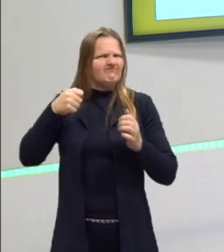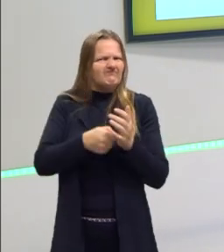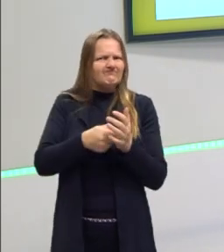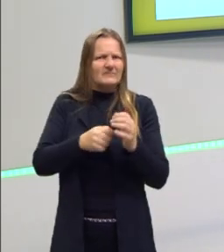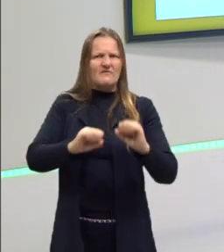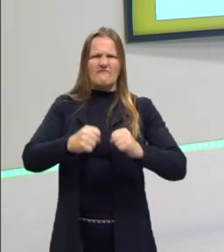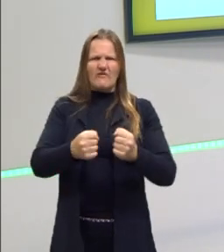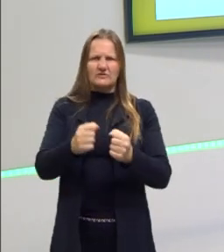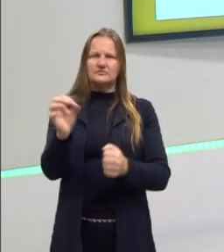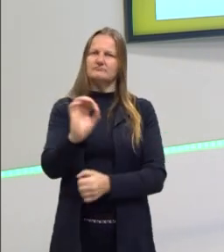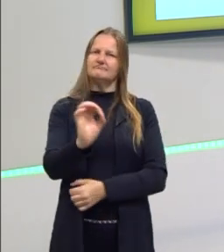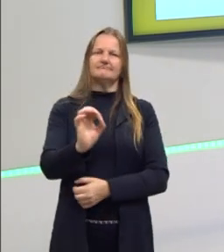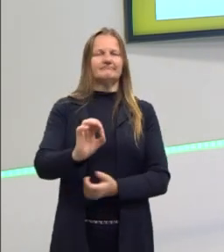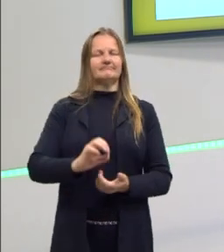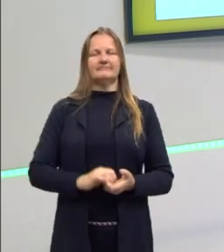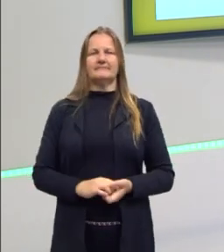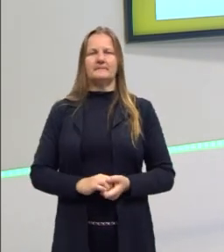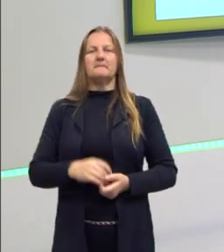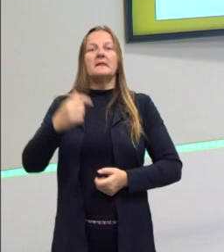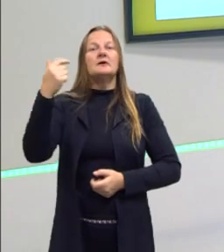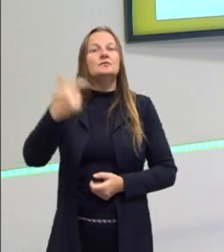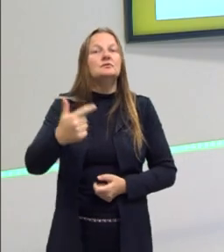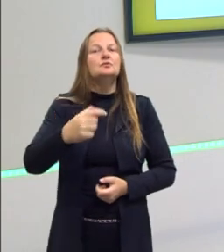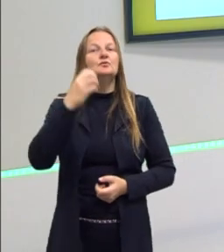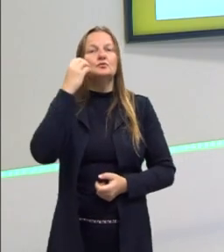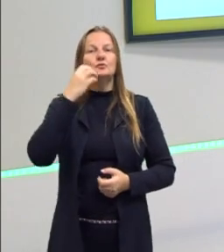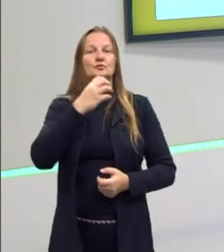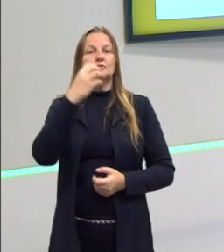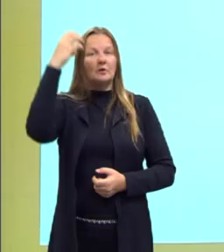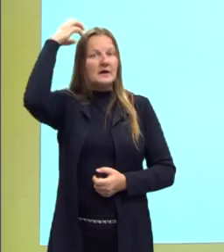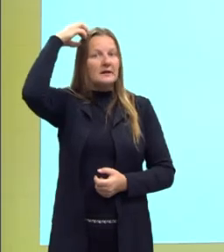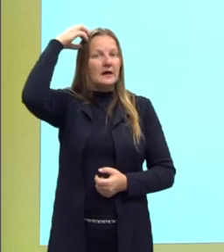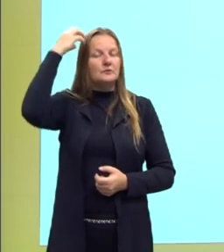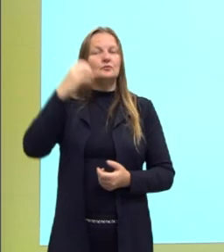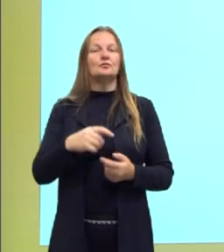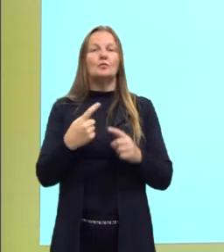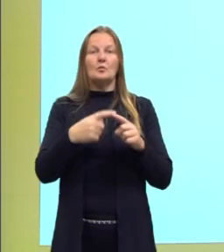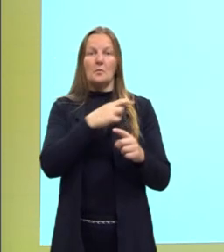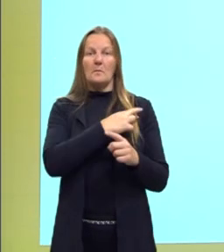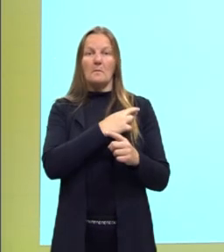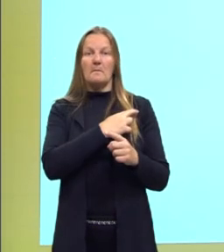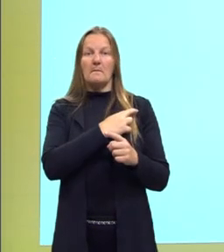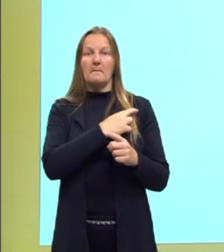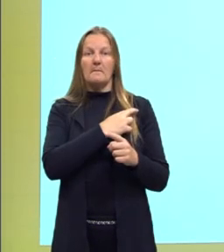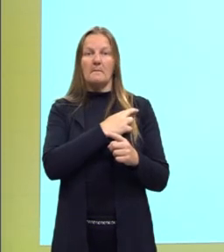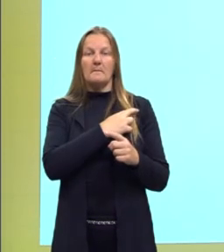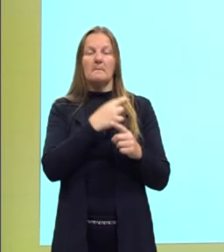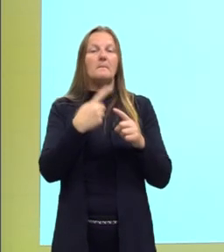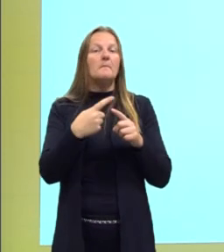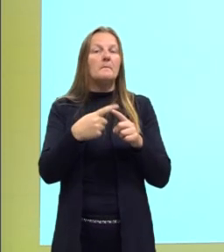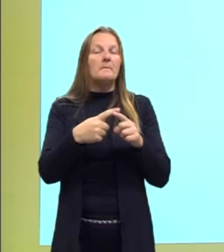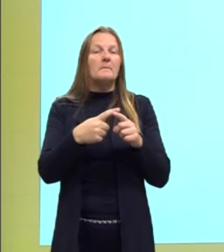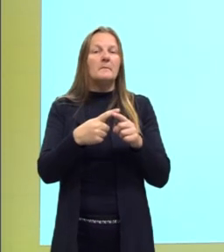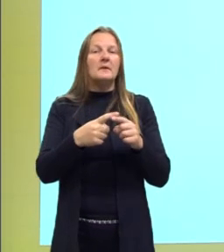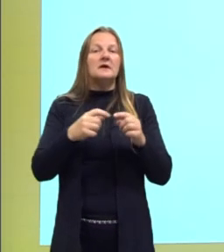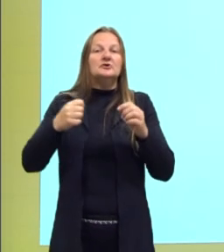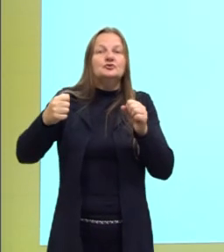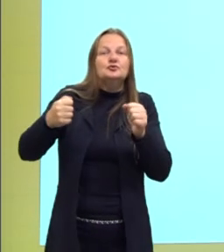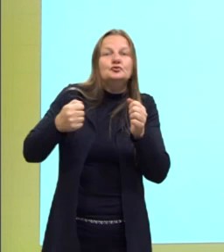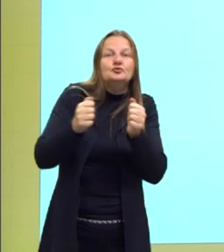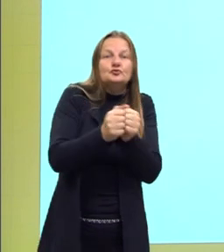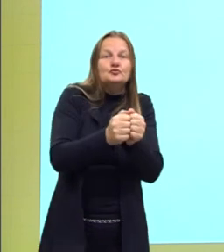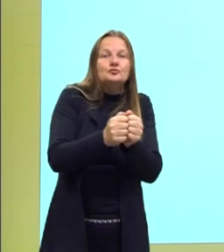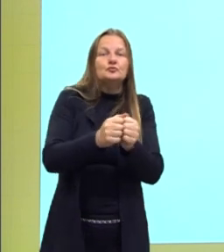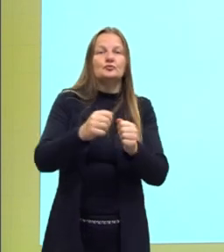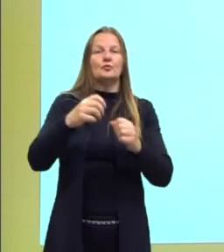No segundo reinado, o Brasil entrou na Guerra do Paraguai. O Brasil ajudou a massacrar esse país que estava